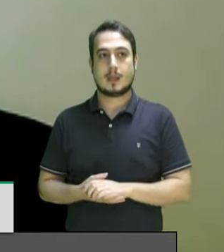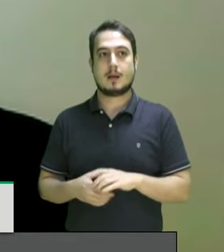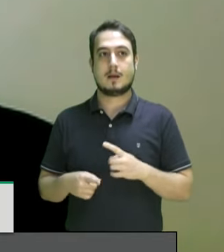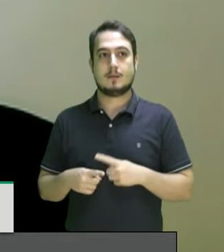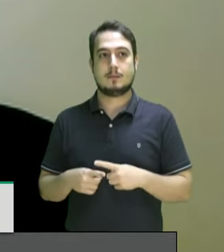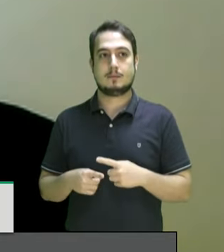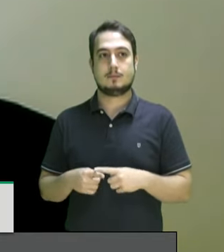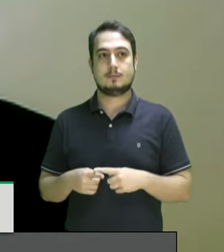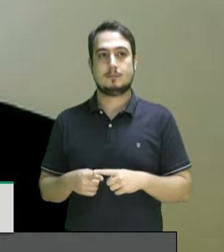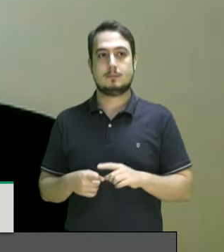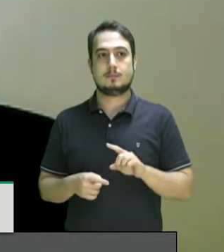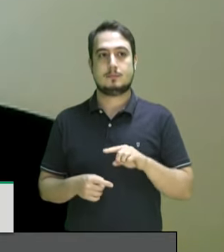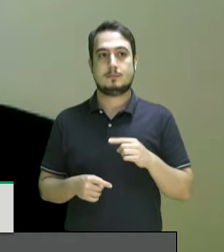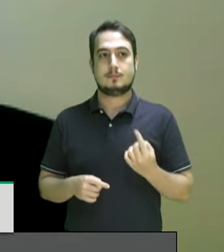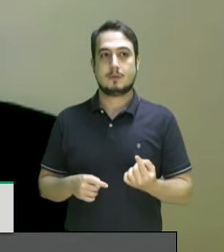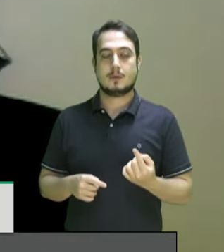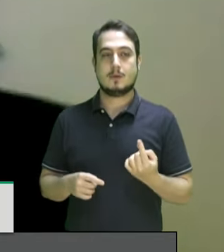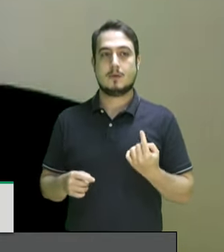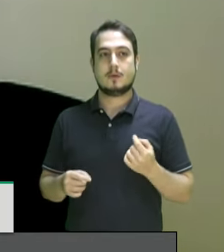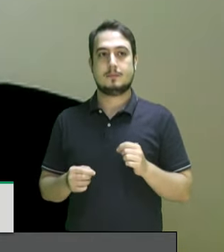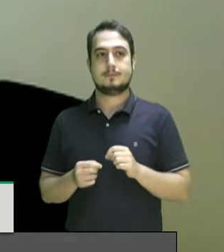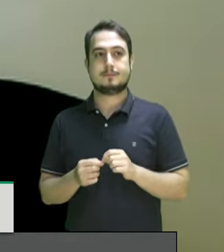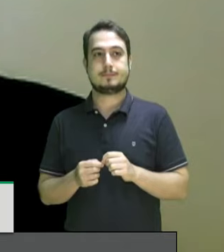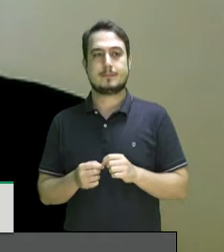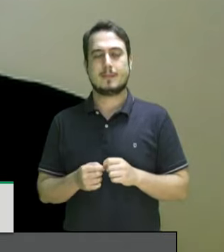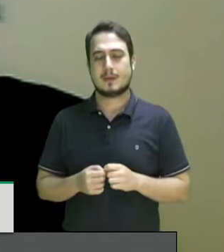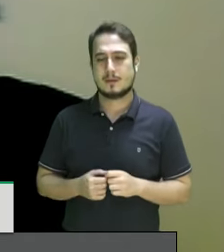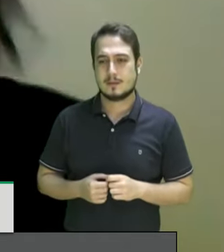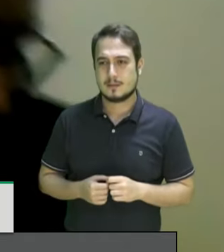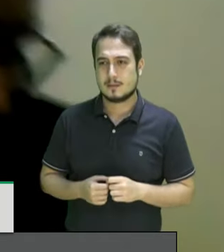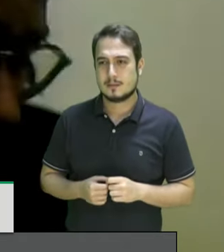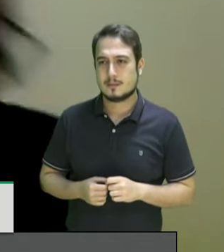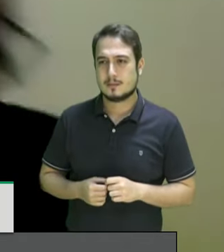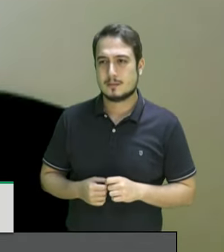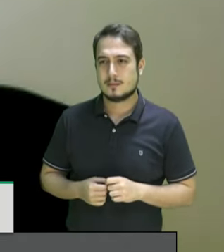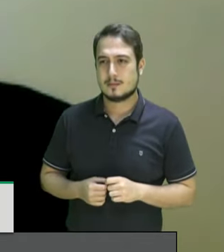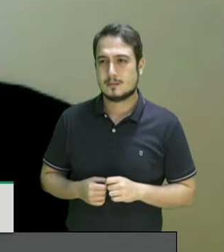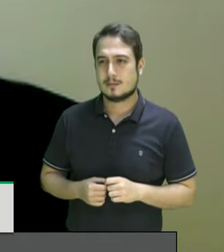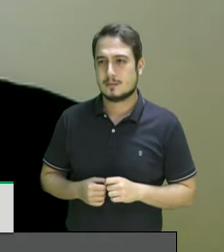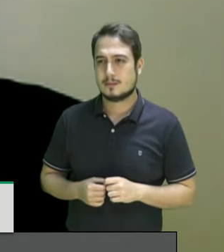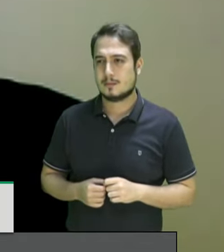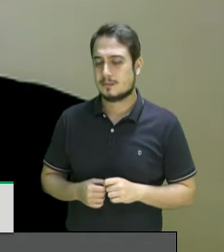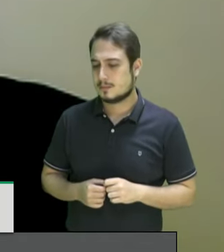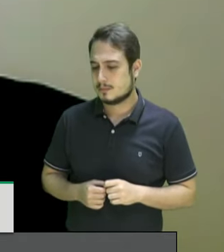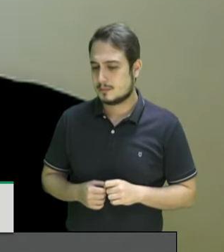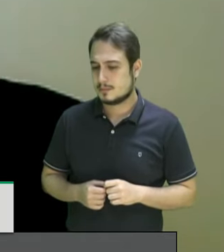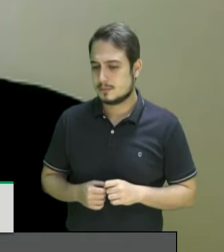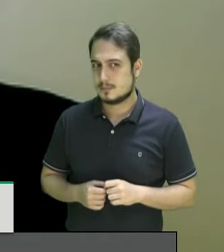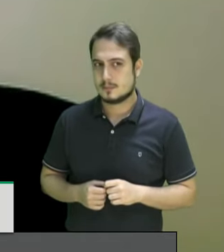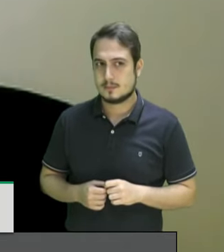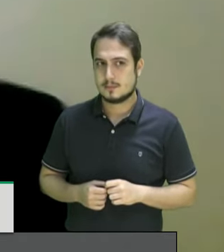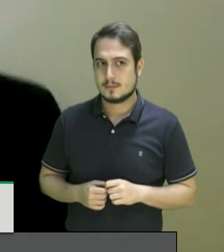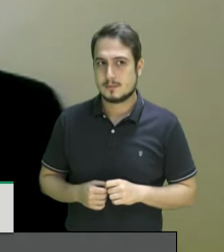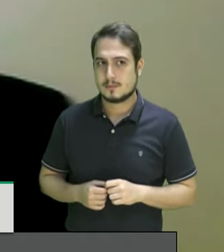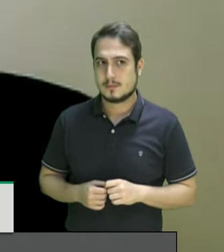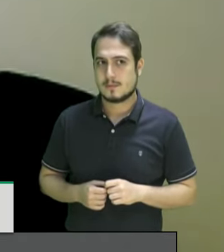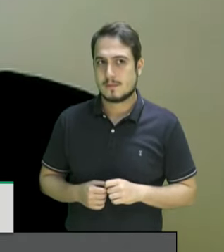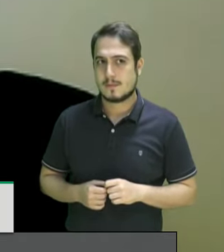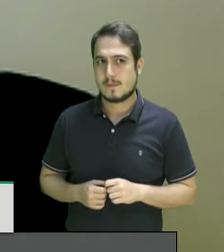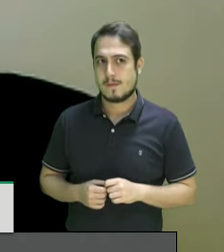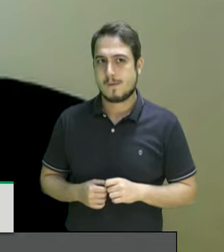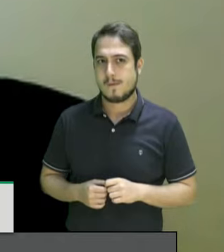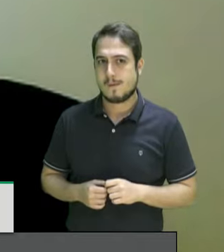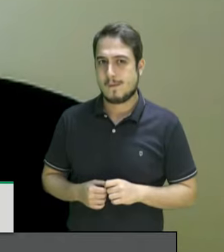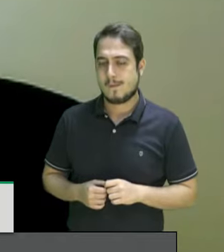honro os compromissos aos quais muito medo e vim aqui mesmo sem nenhuma condição havia preparado